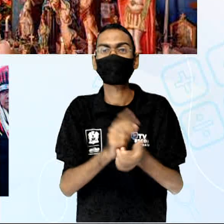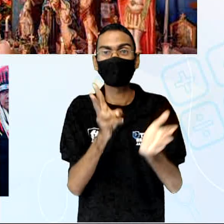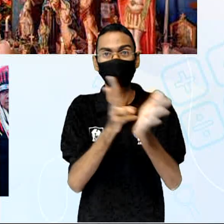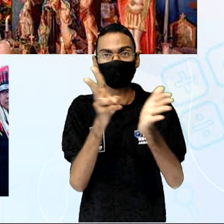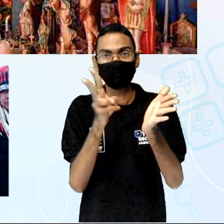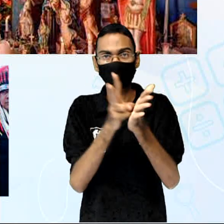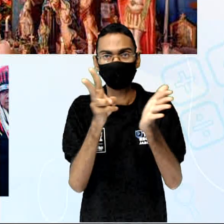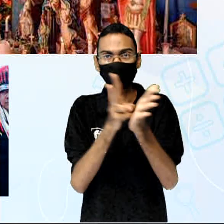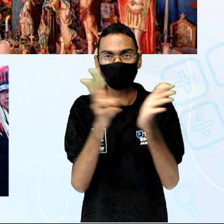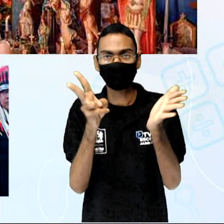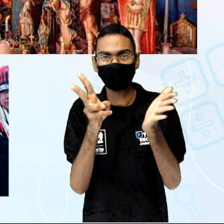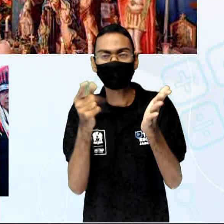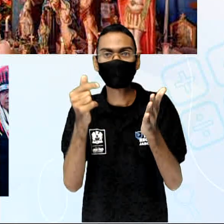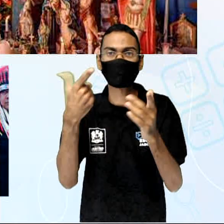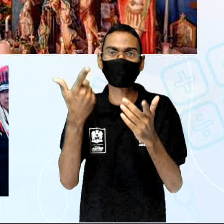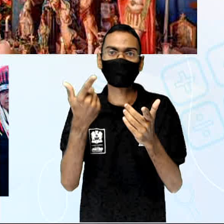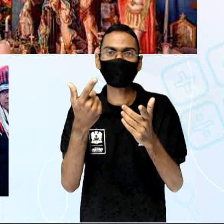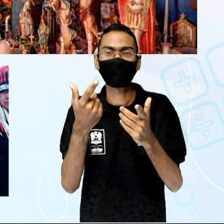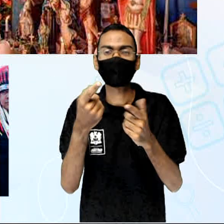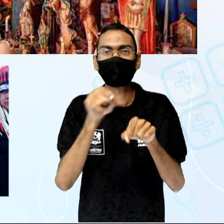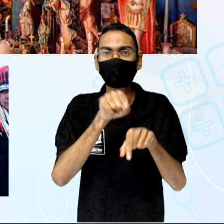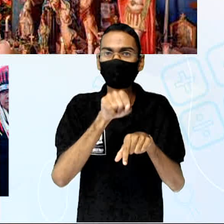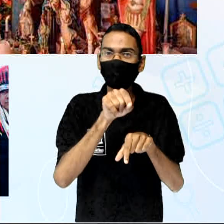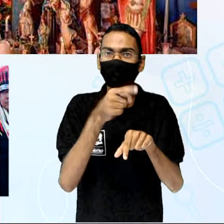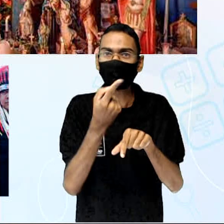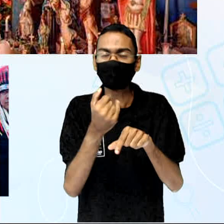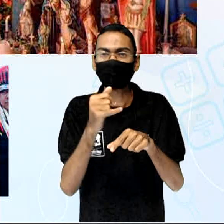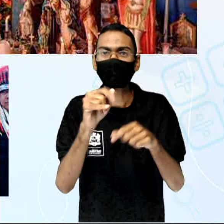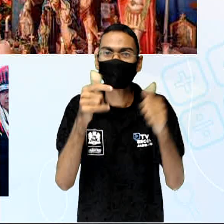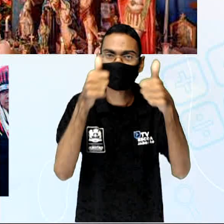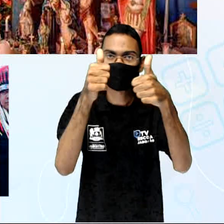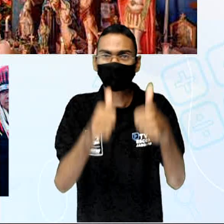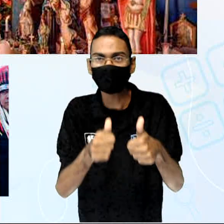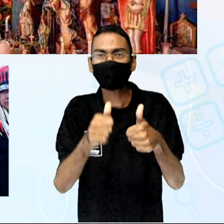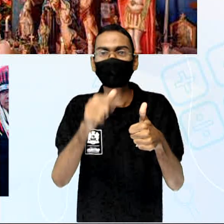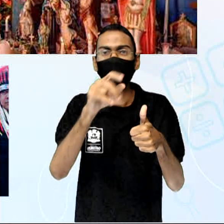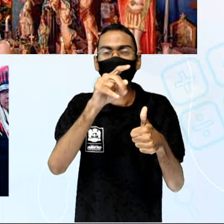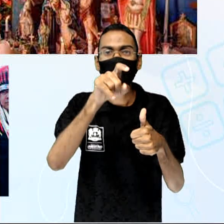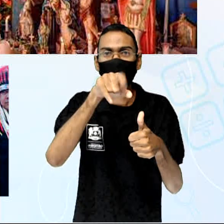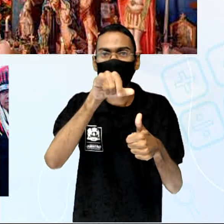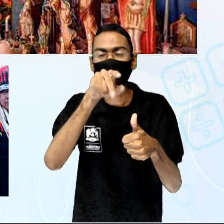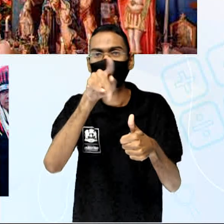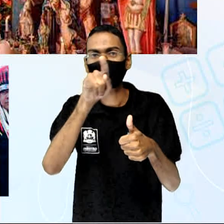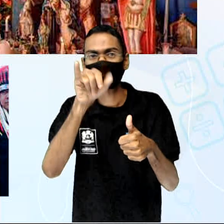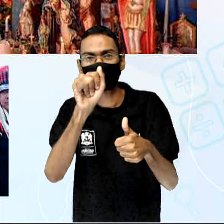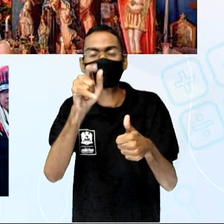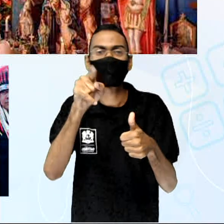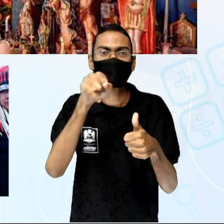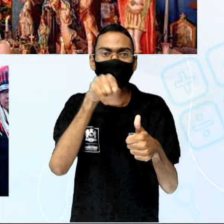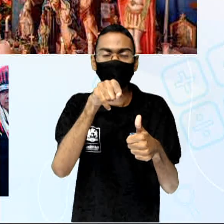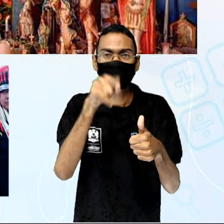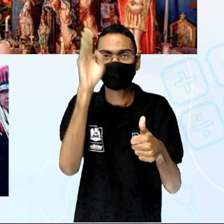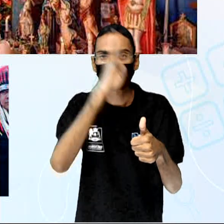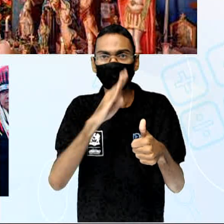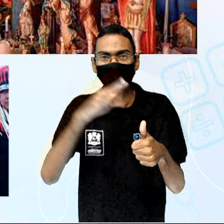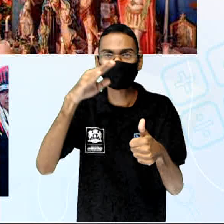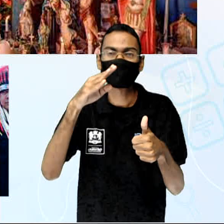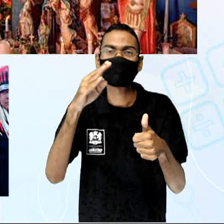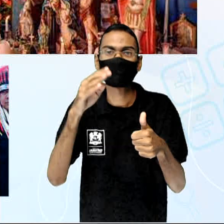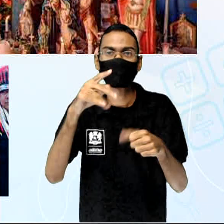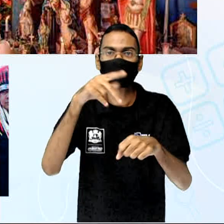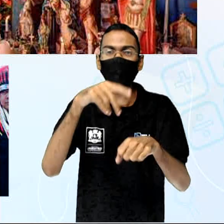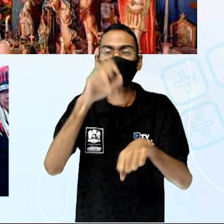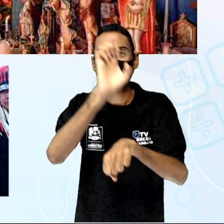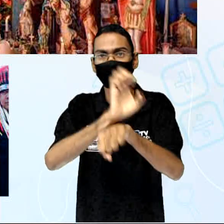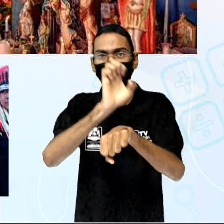com a panela de barro e ela com fogo, é um índio brasileiro, lá do Amazonas. Atrás, você tem um plano lá,